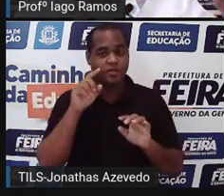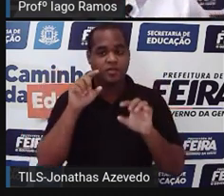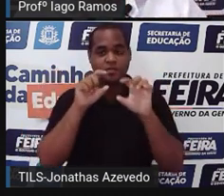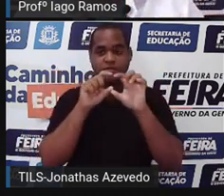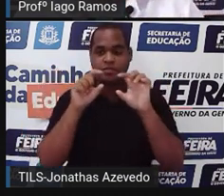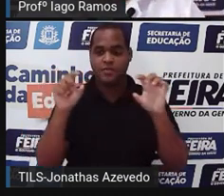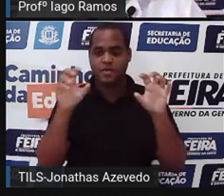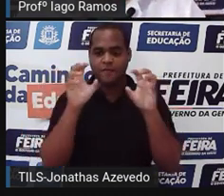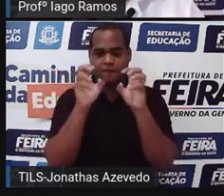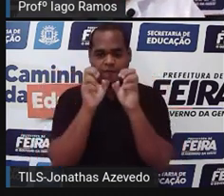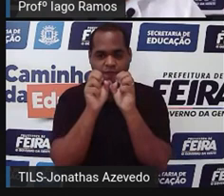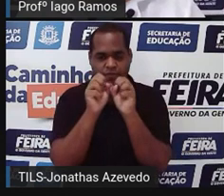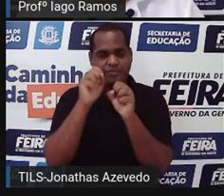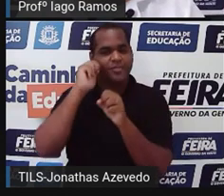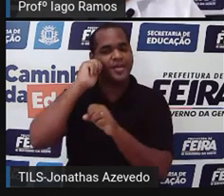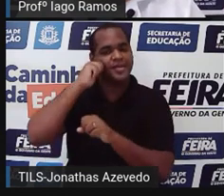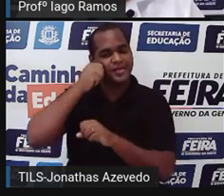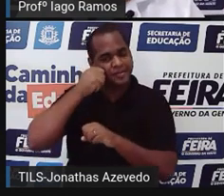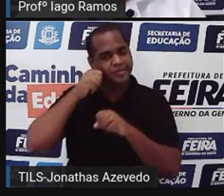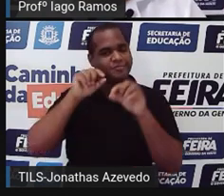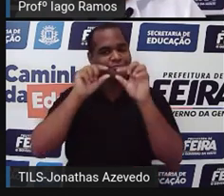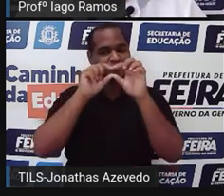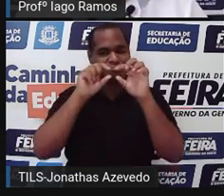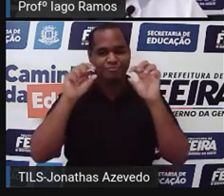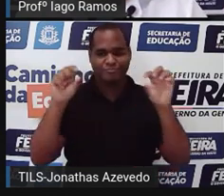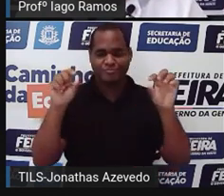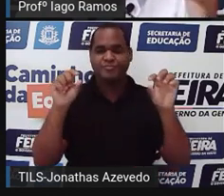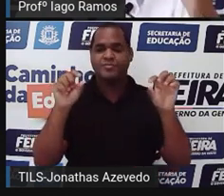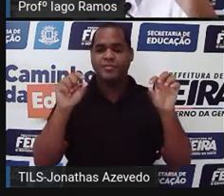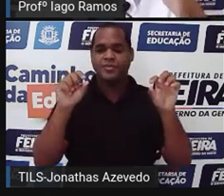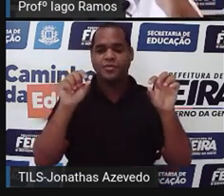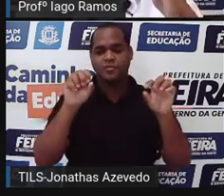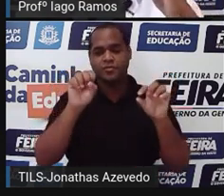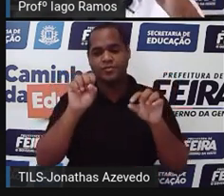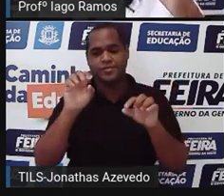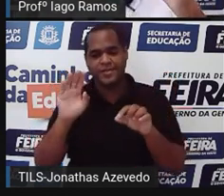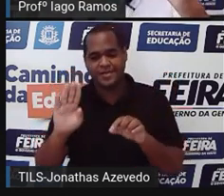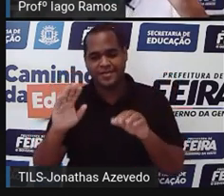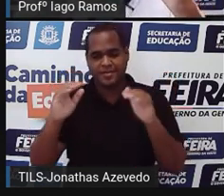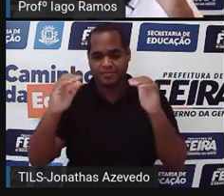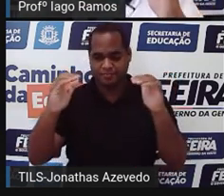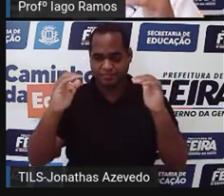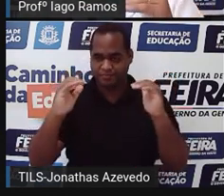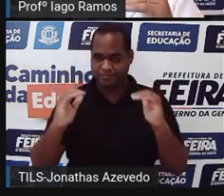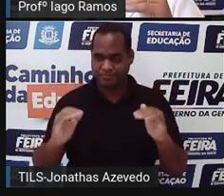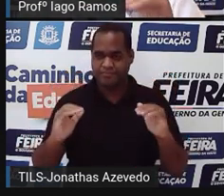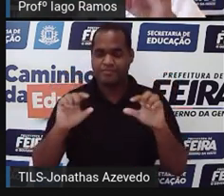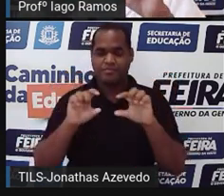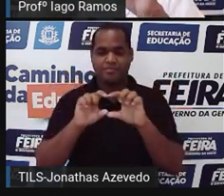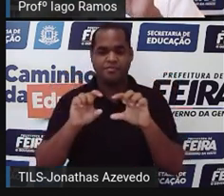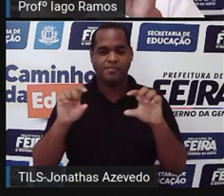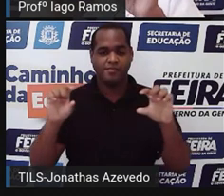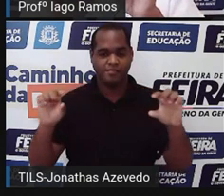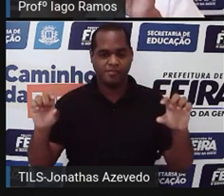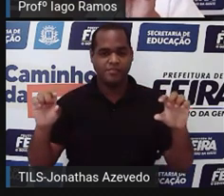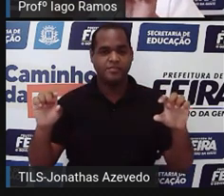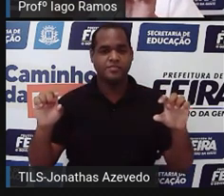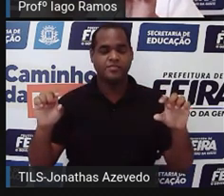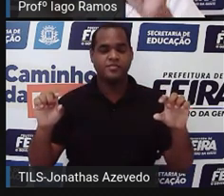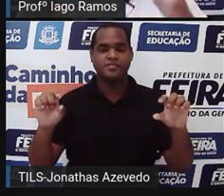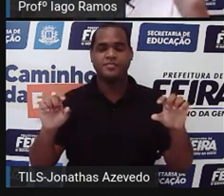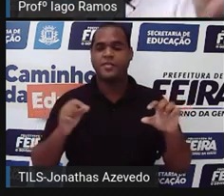negrito, que aparece lá em cima. O subtítulo fica abaixo do título, que é